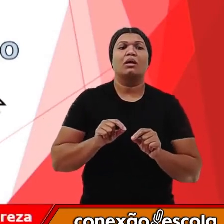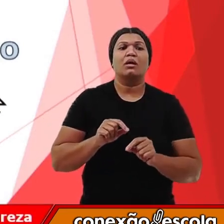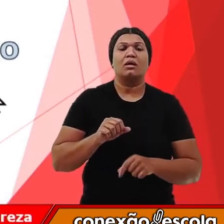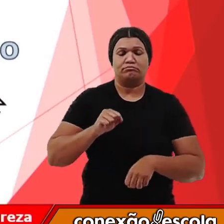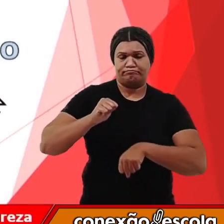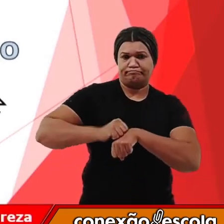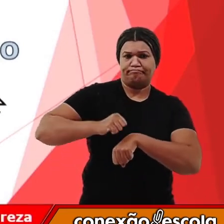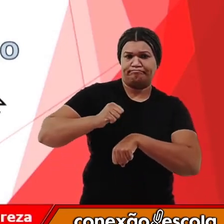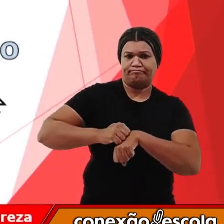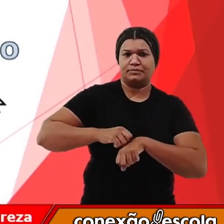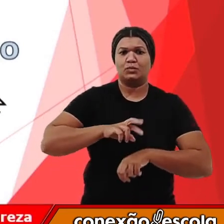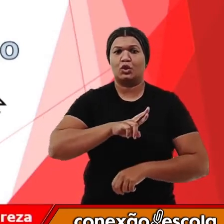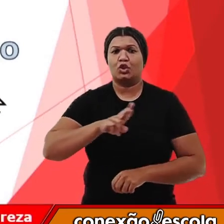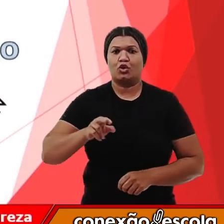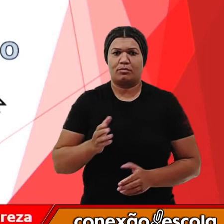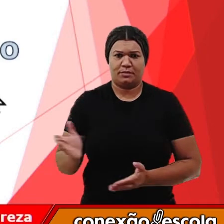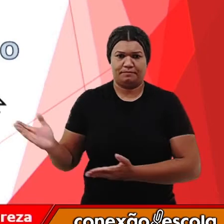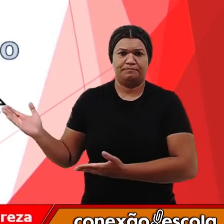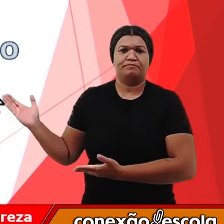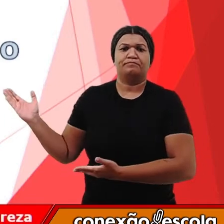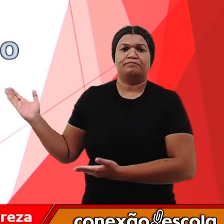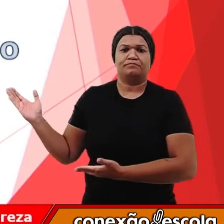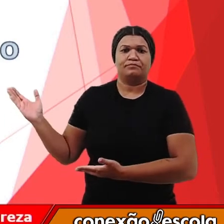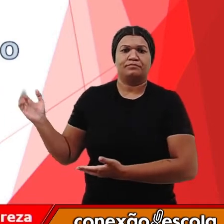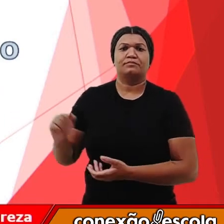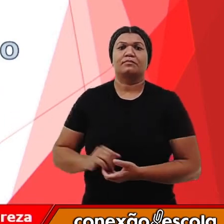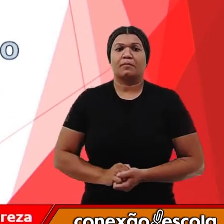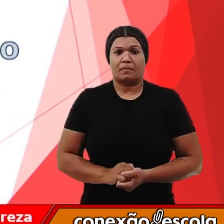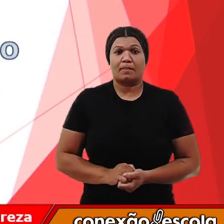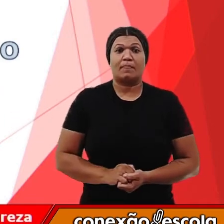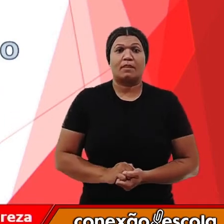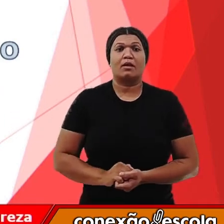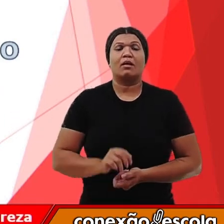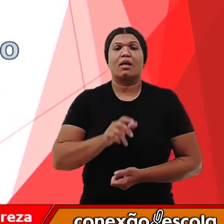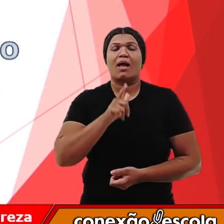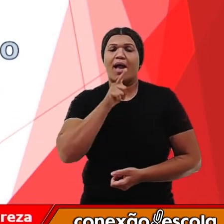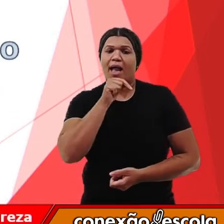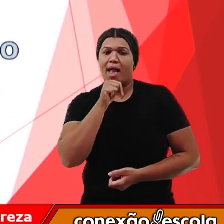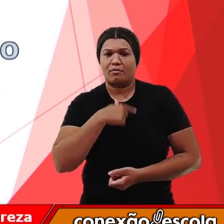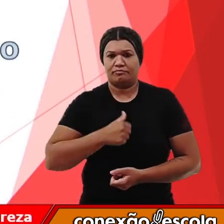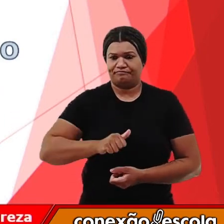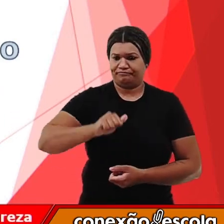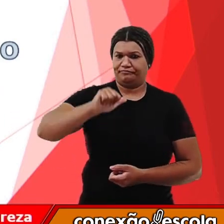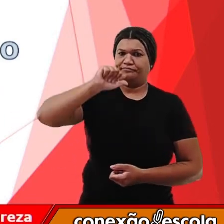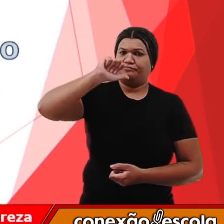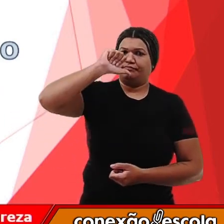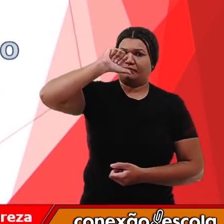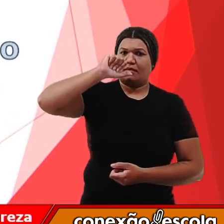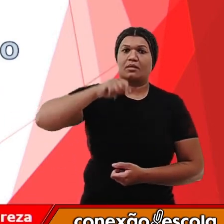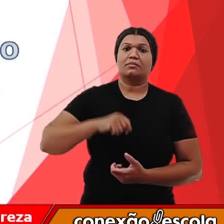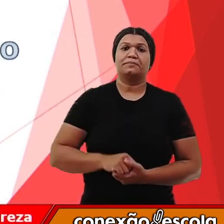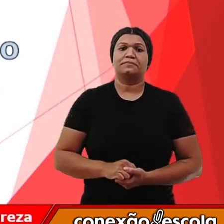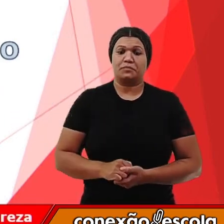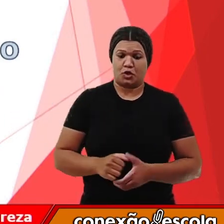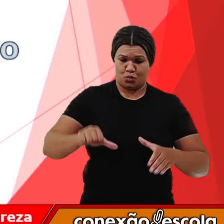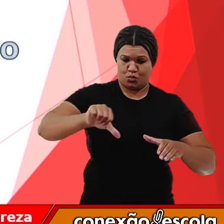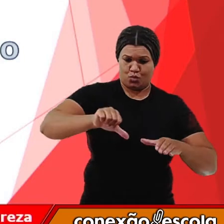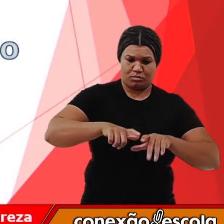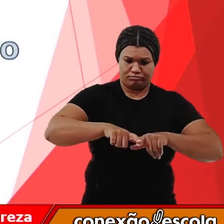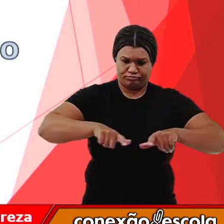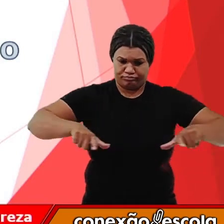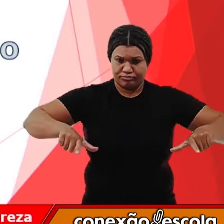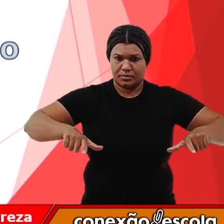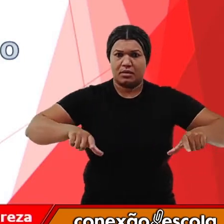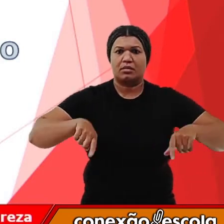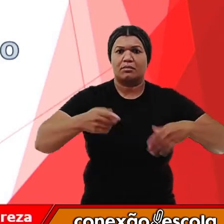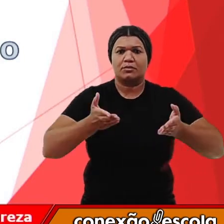solidificação. Então se eu pego uma água líquida, uma água que eu bebo, por exemplo, coloco numa forma e depois coloco lá no